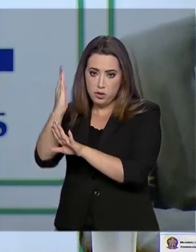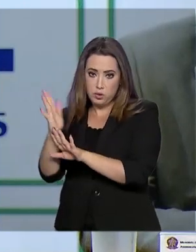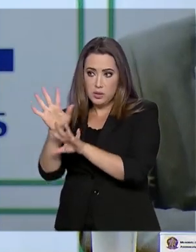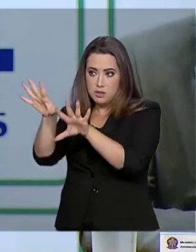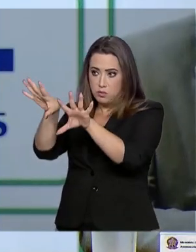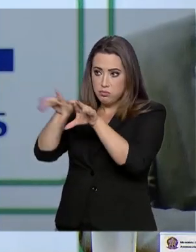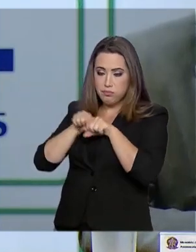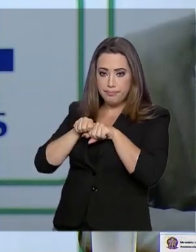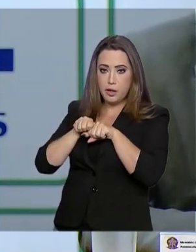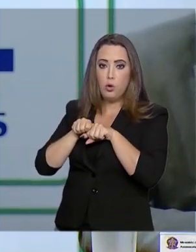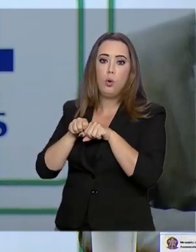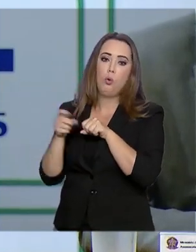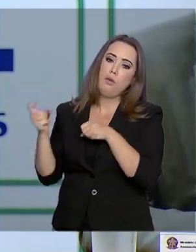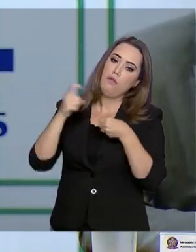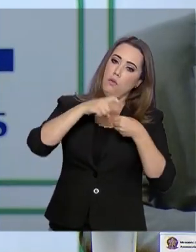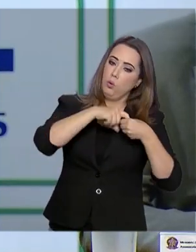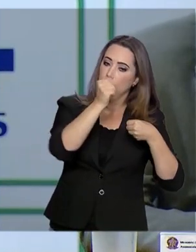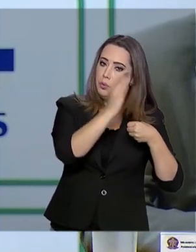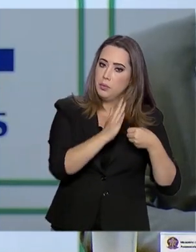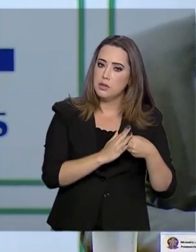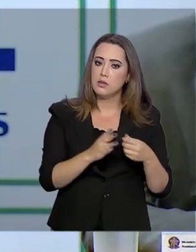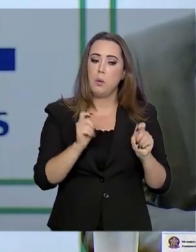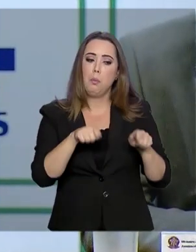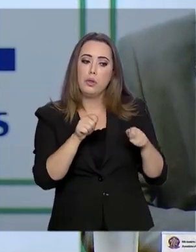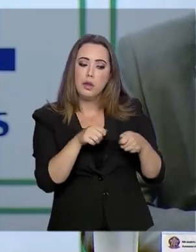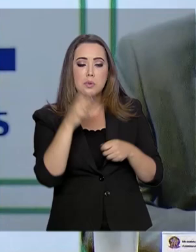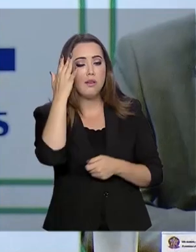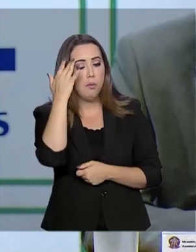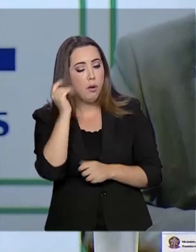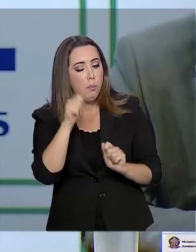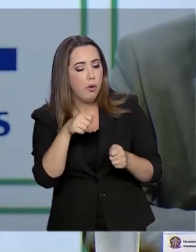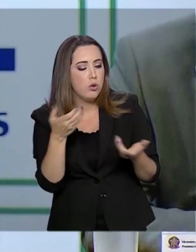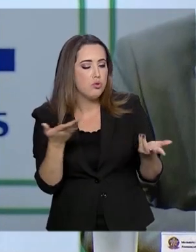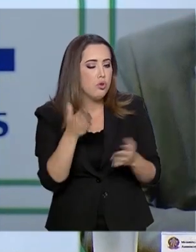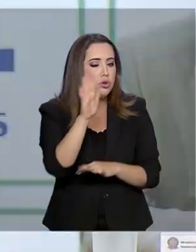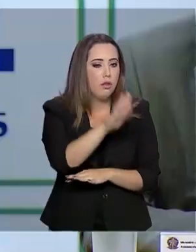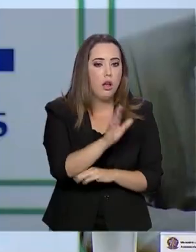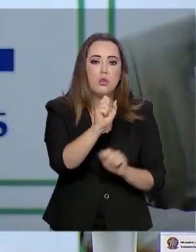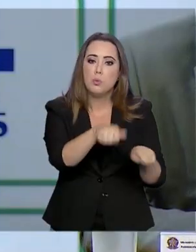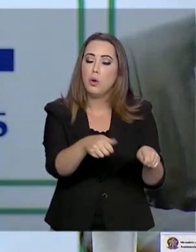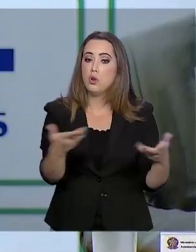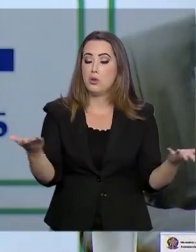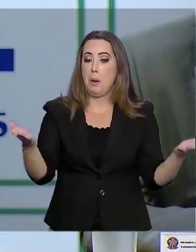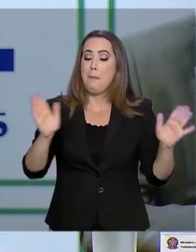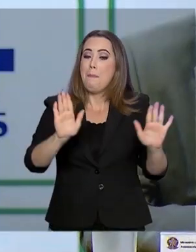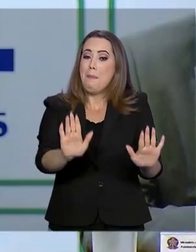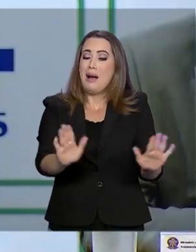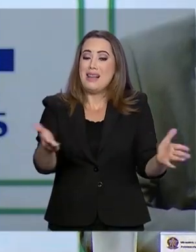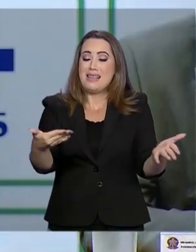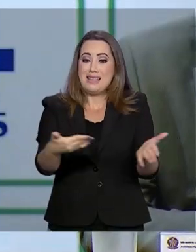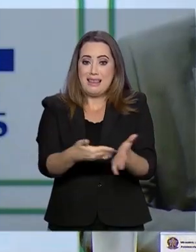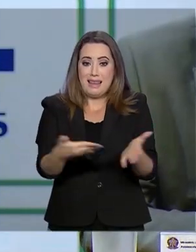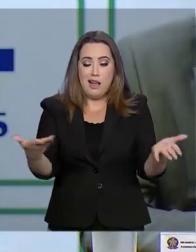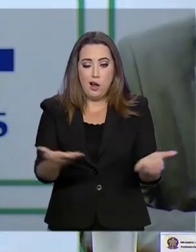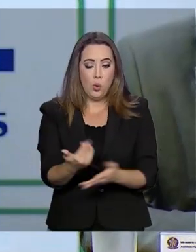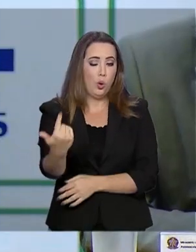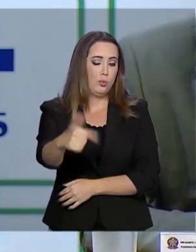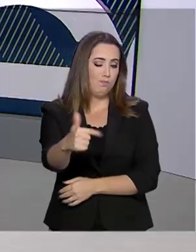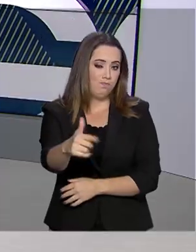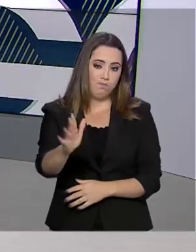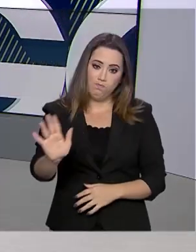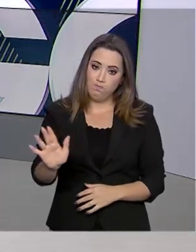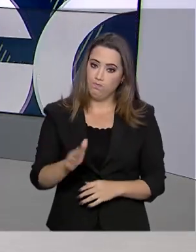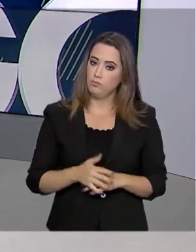amanhã? Podemos. Podemos ter hoje, no final do dia? Podemos. Mas, neste momento, nós ainda não temos essa situação.